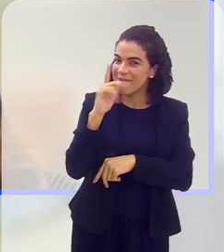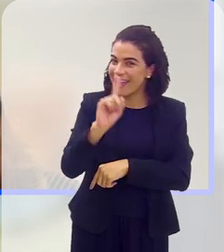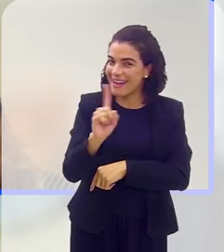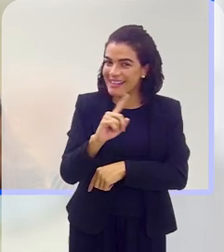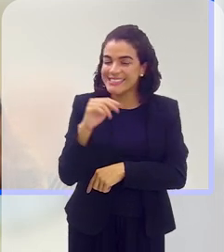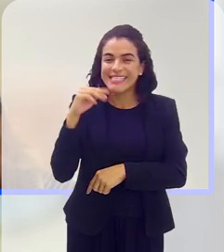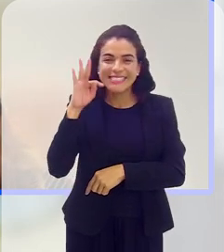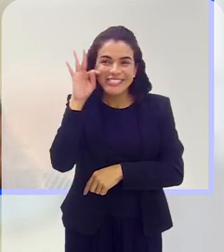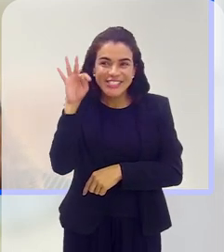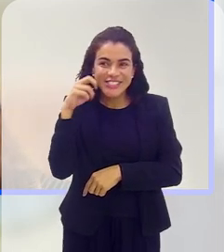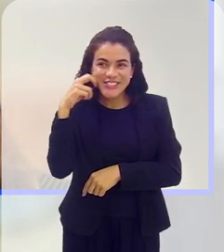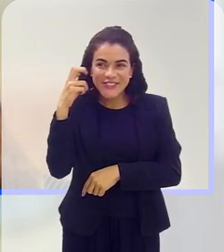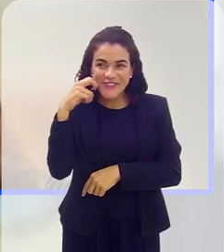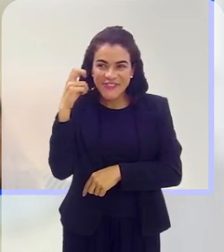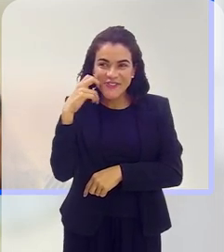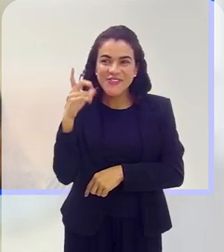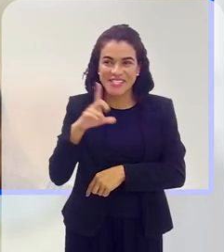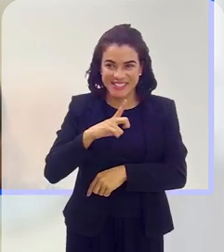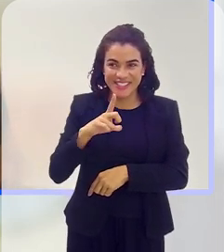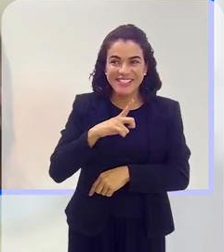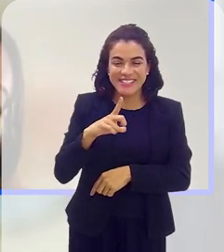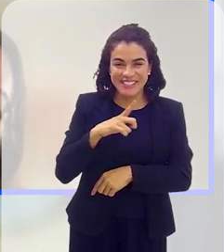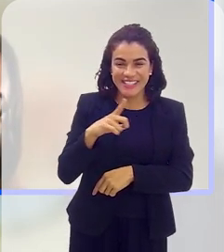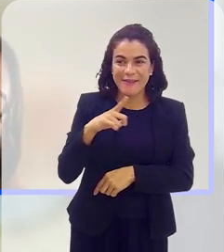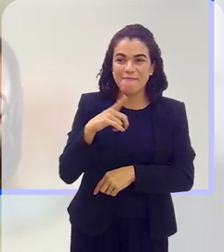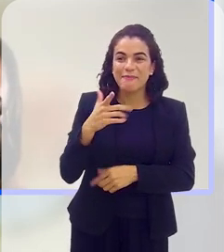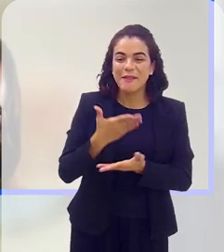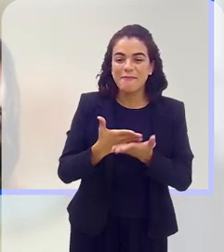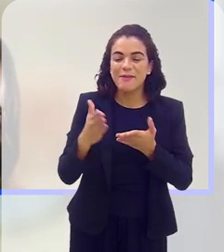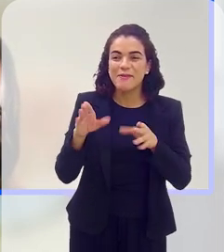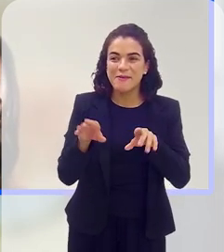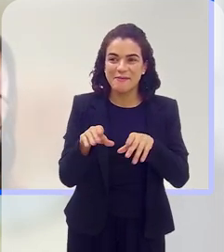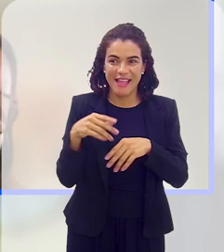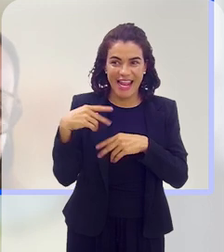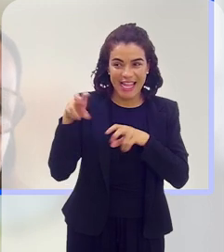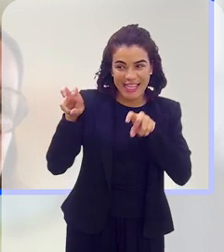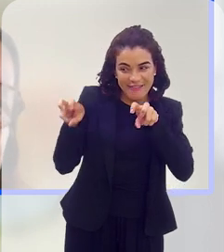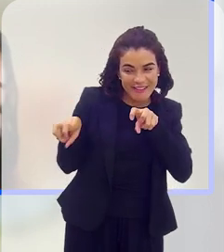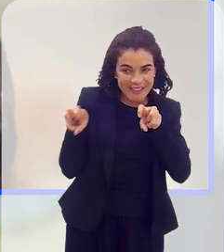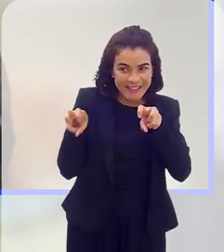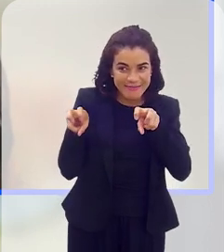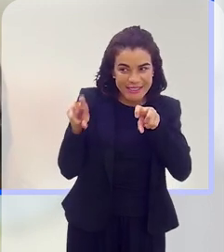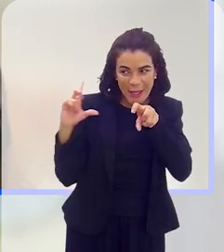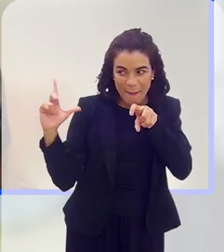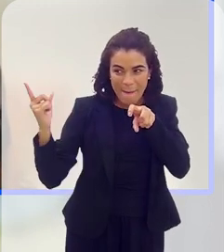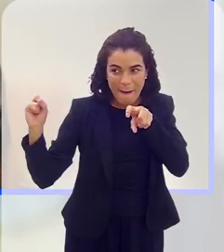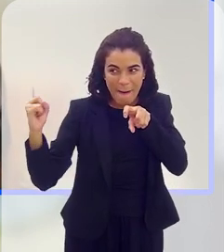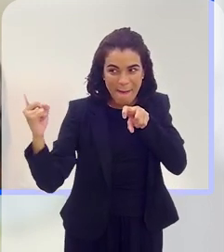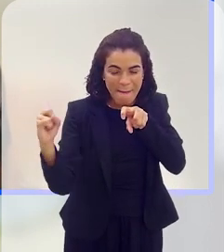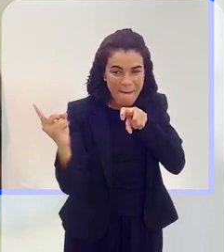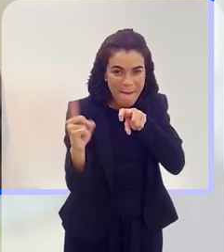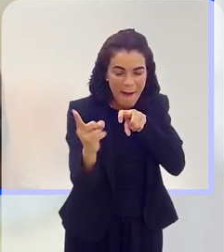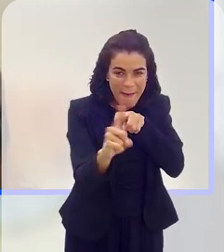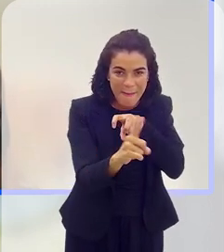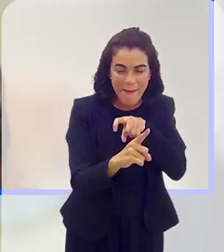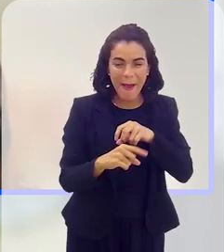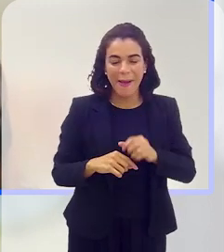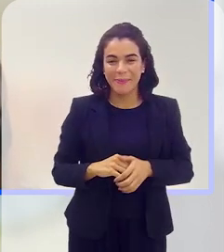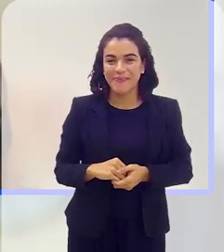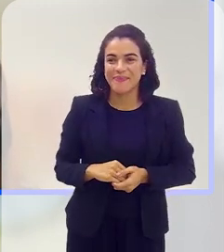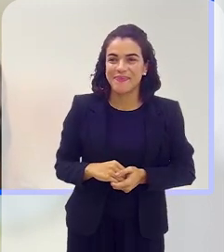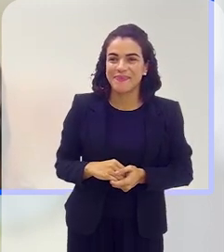que ela é tímida, mas ela é muito tímida, já veio no iniciozinho, ficou aqui, mas saiu e está lá